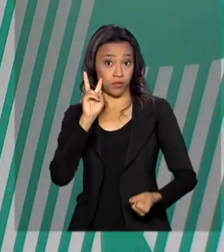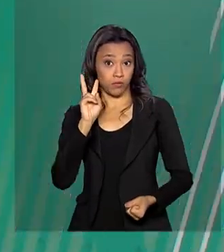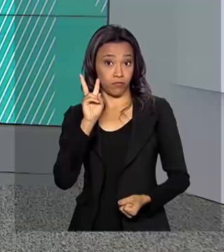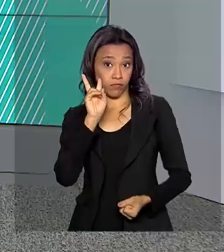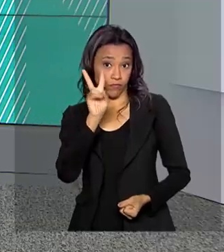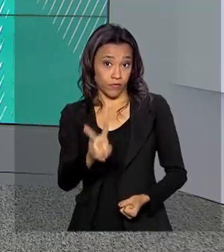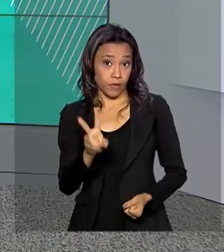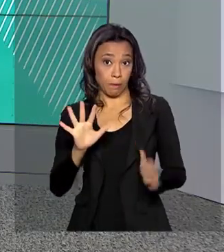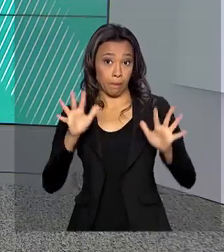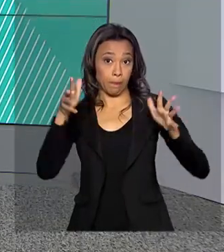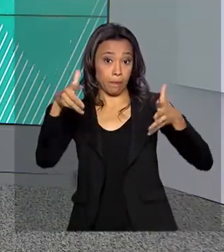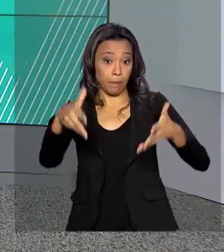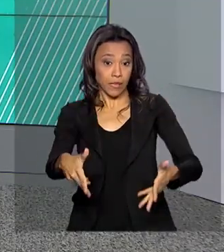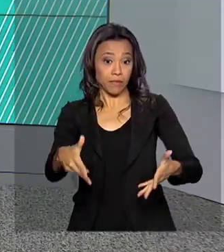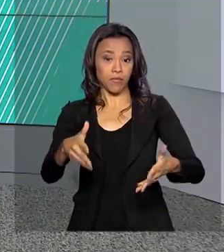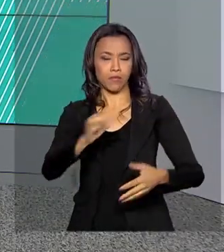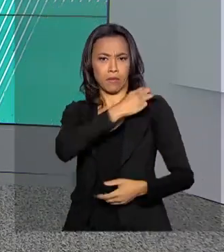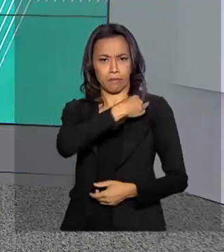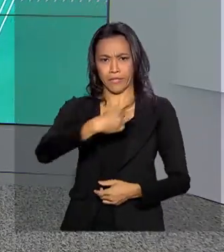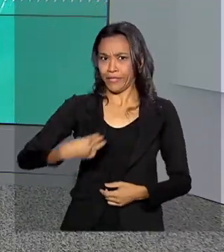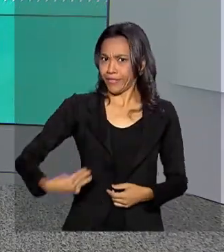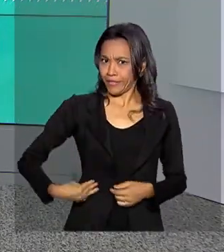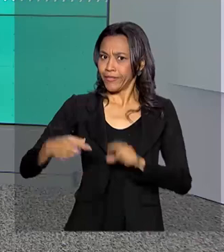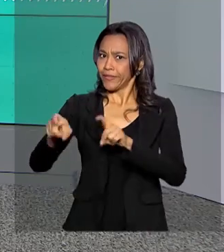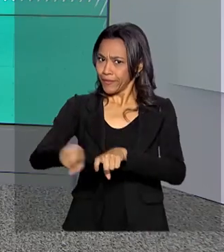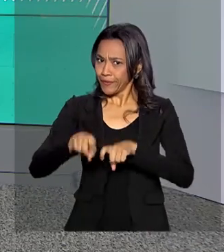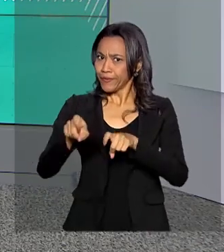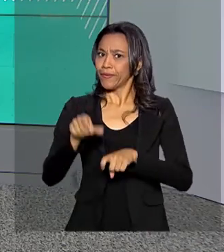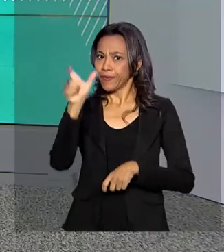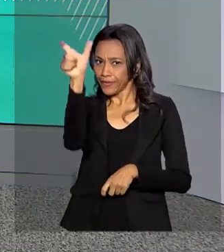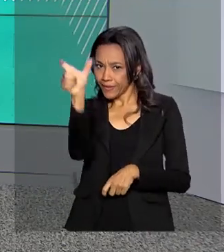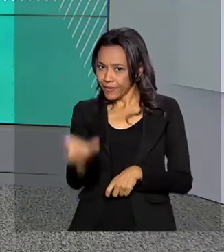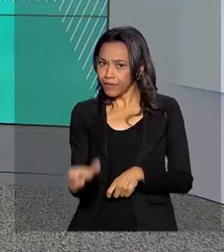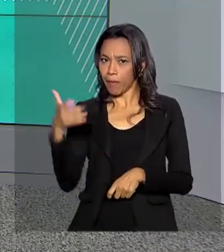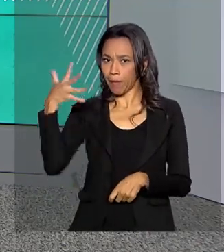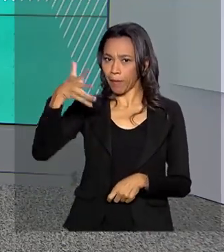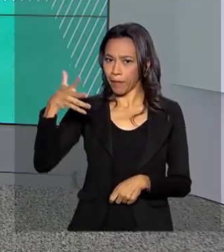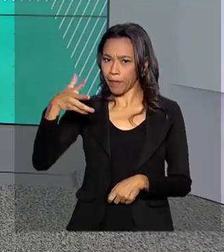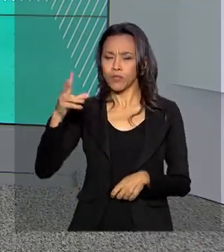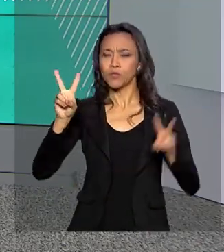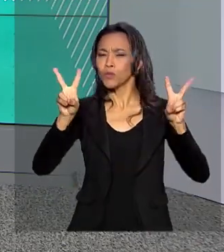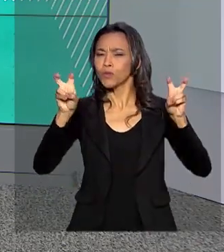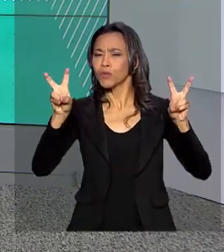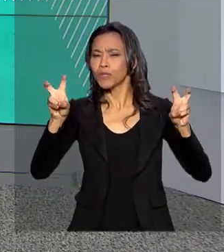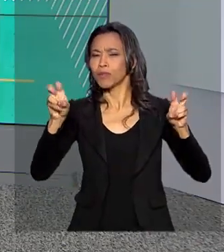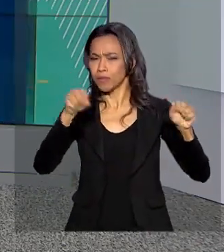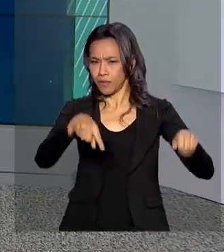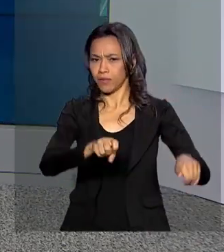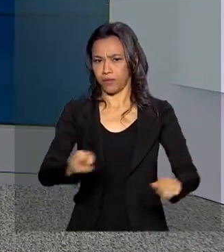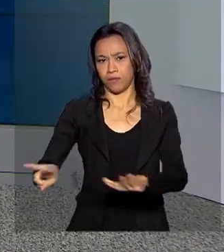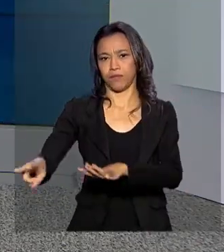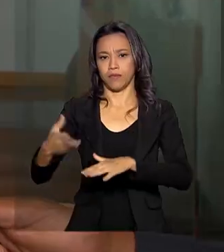participação da Ministra da Agricultura, Tereza Cristina, a respeito desta pauta desta semana.